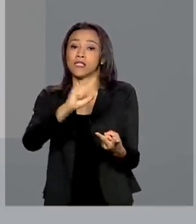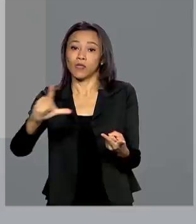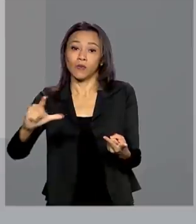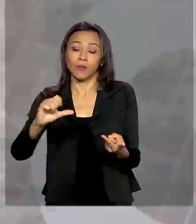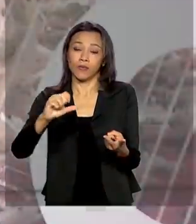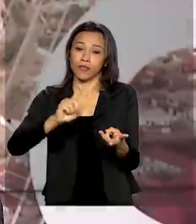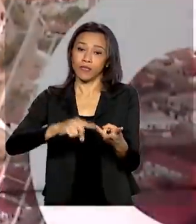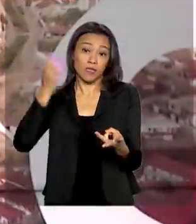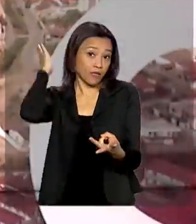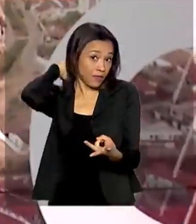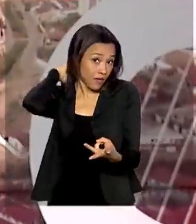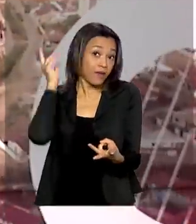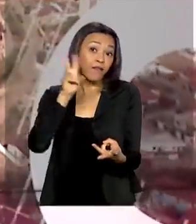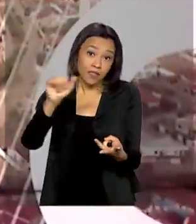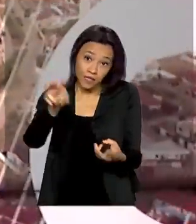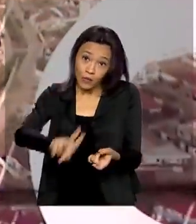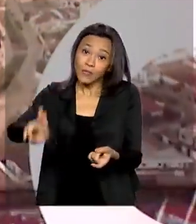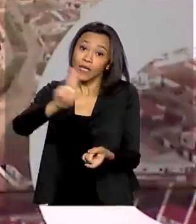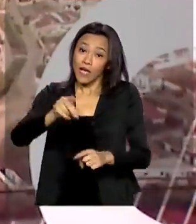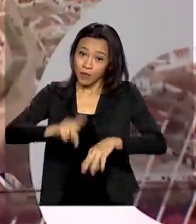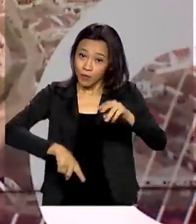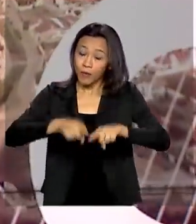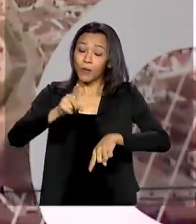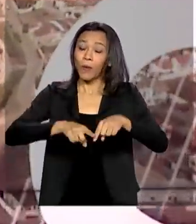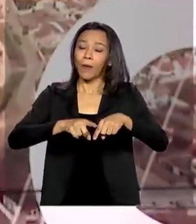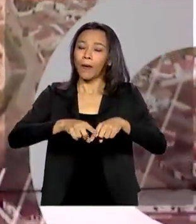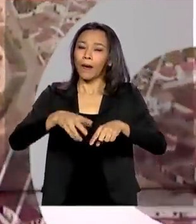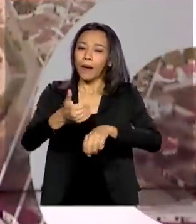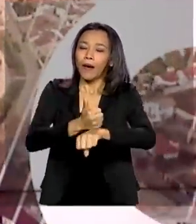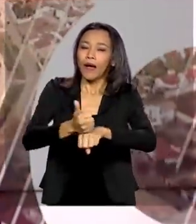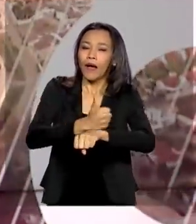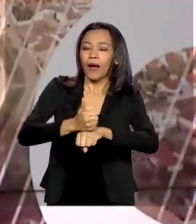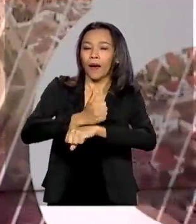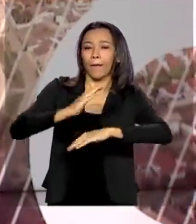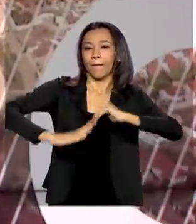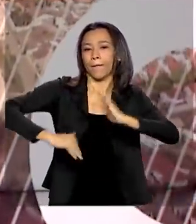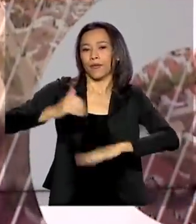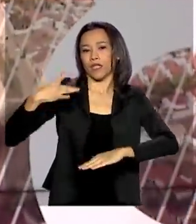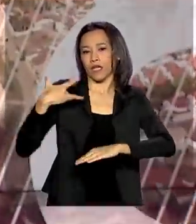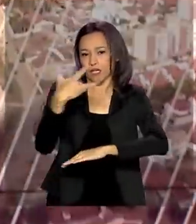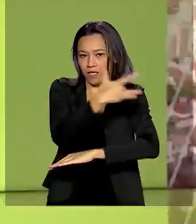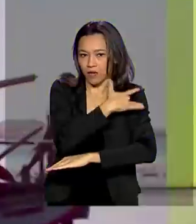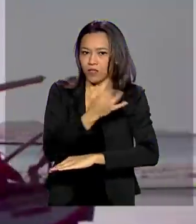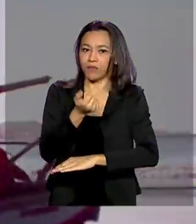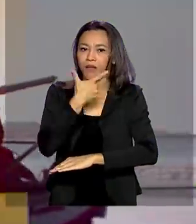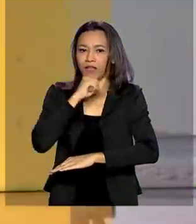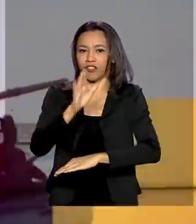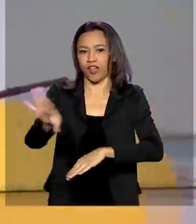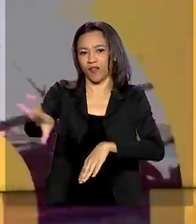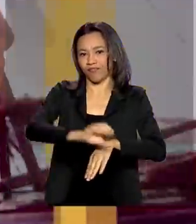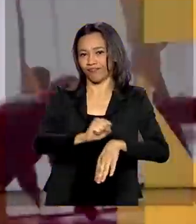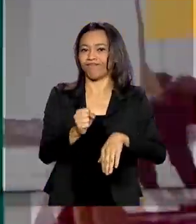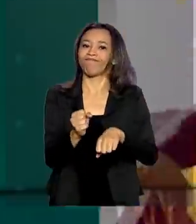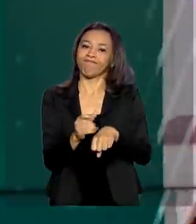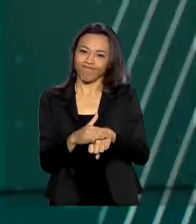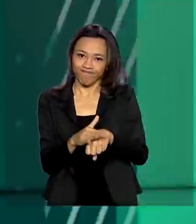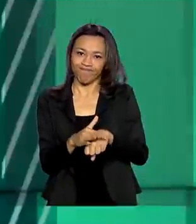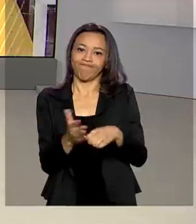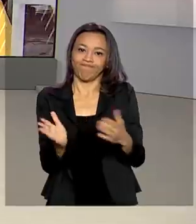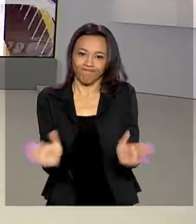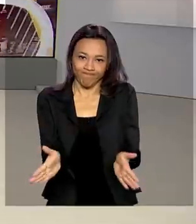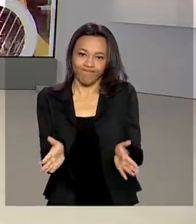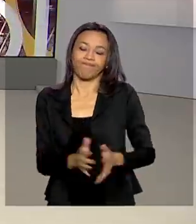O material vai ser utilizado por profissionais de saúde em atendimentos dos pacientes infectados pelo novo coronavírus.